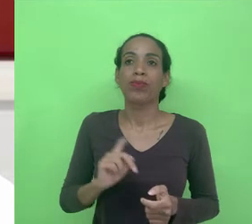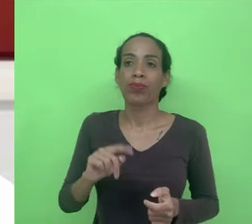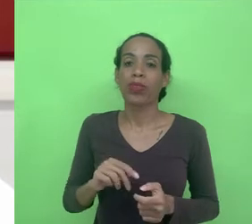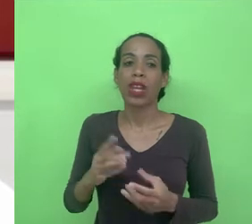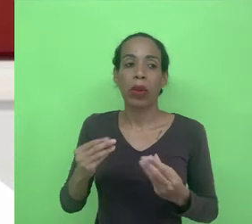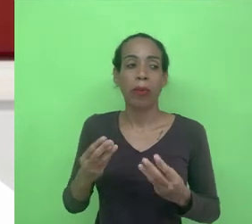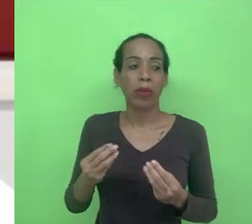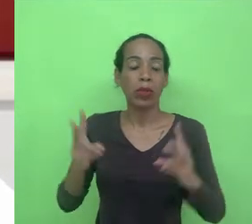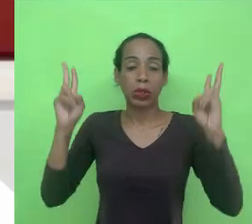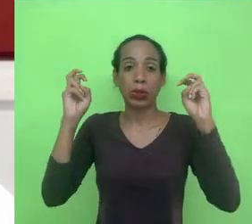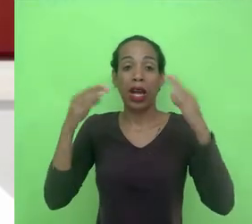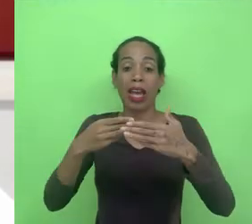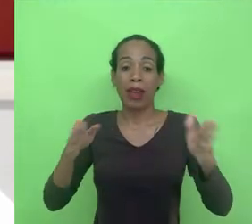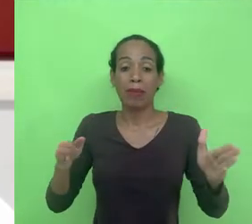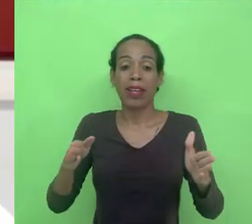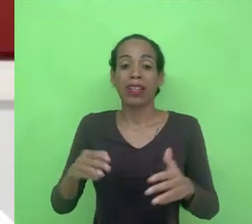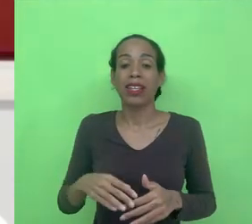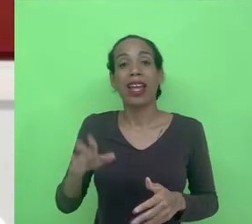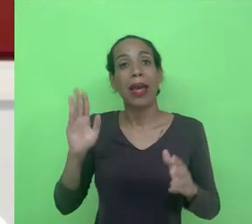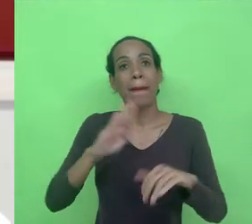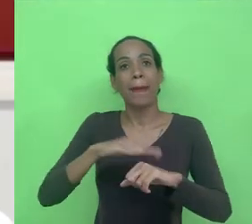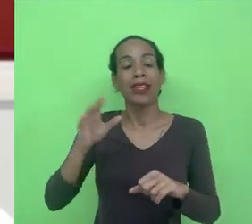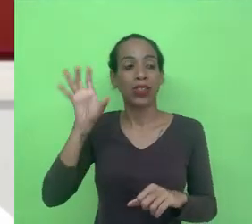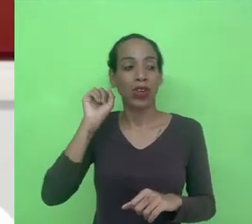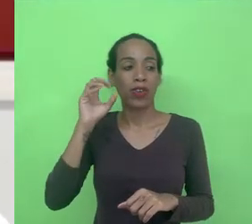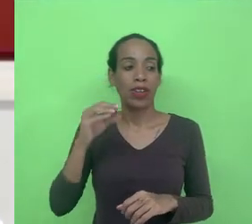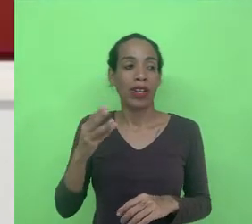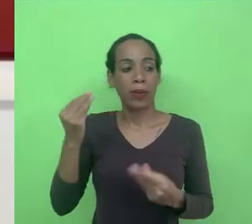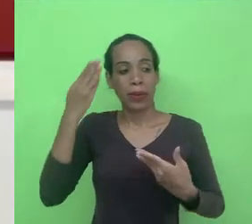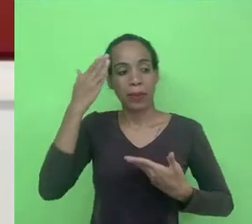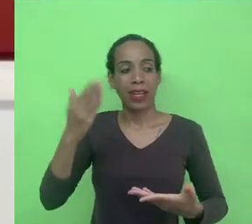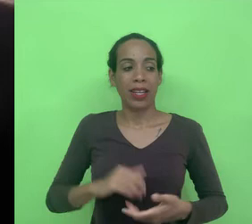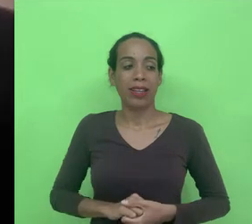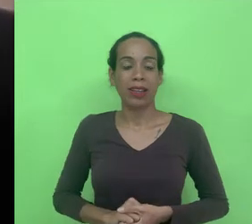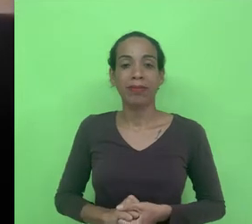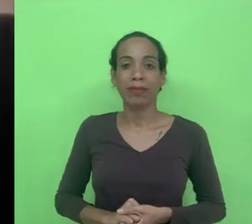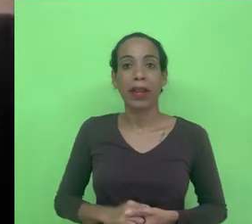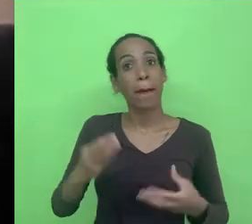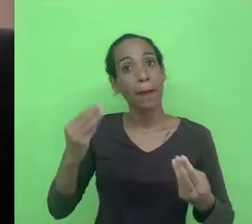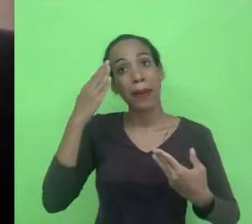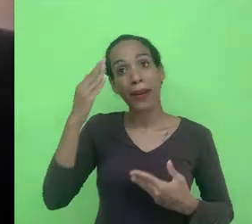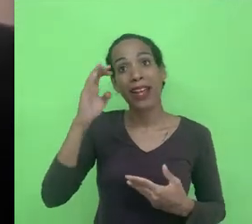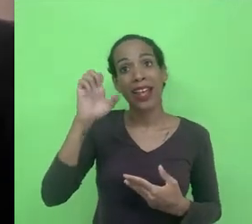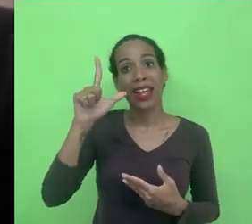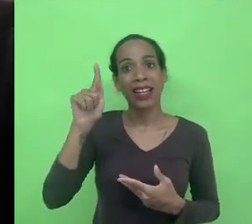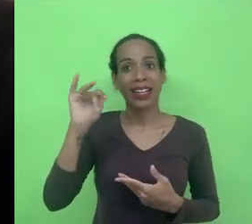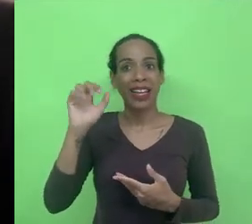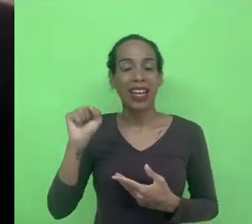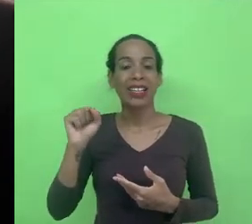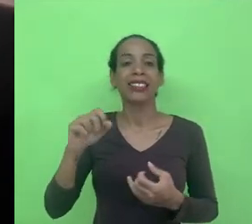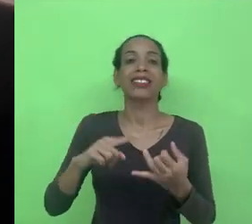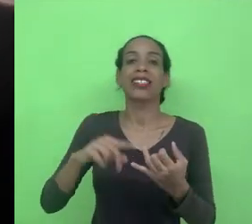um tema aberto a intenção era mais ouvido valeu obrigado Elias obrigado Valmir Patrícia de fato